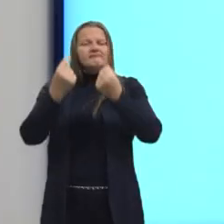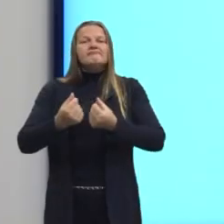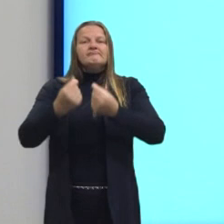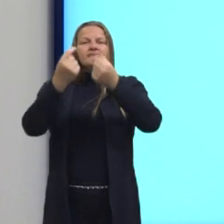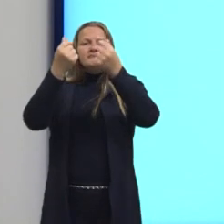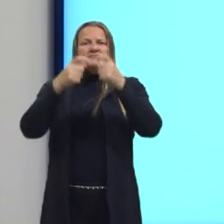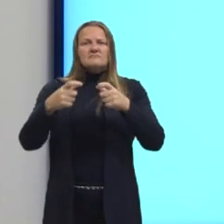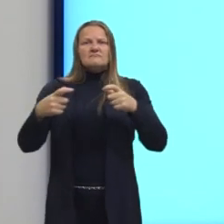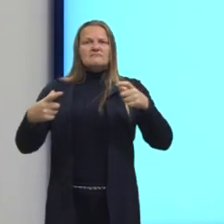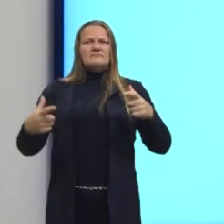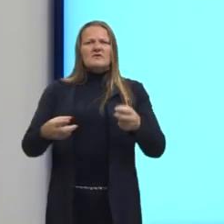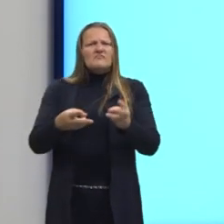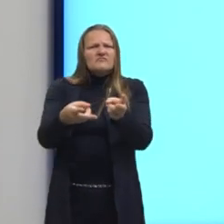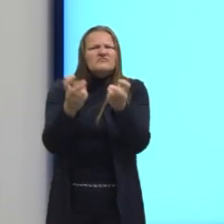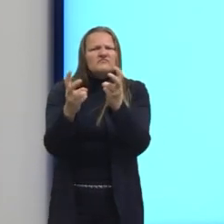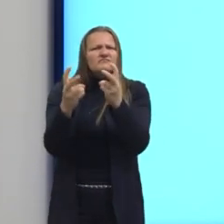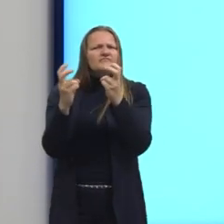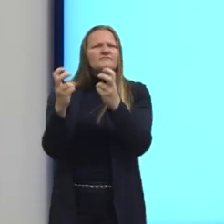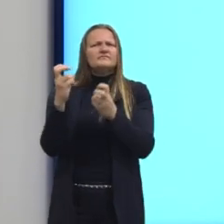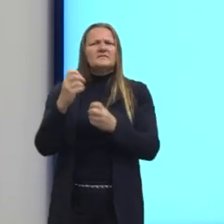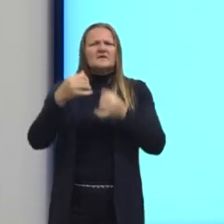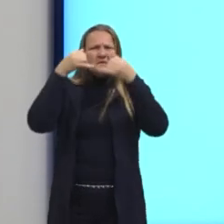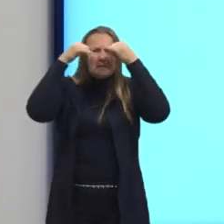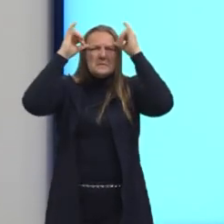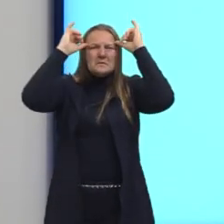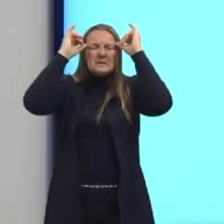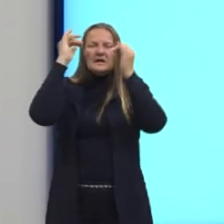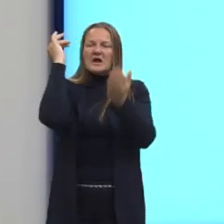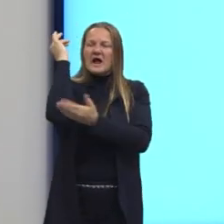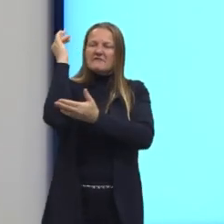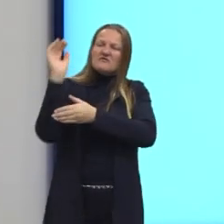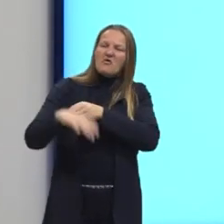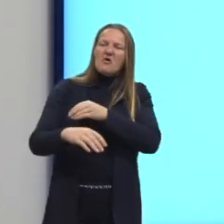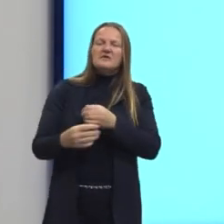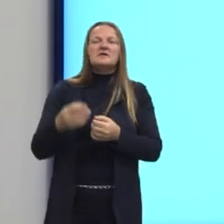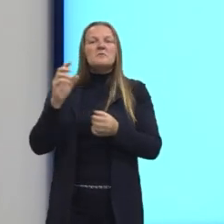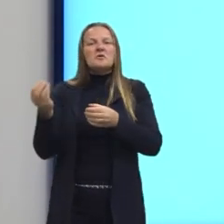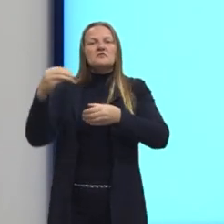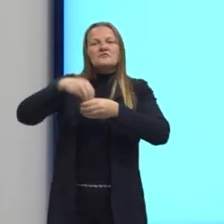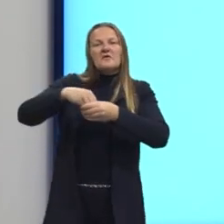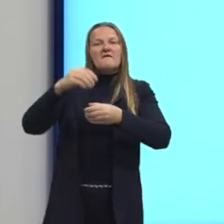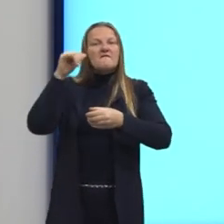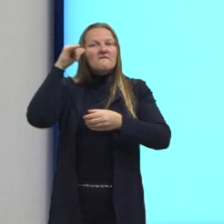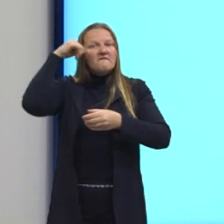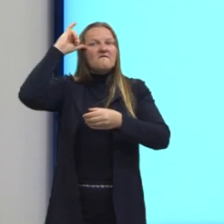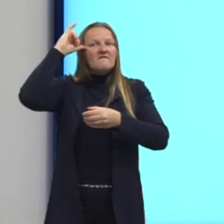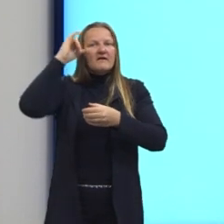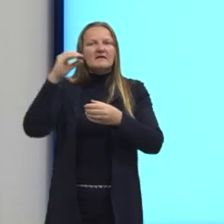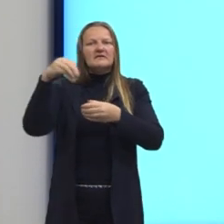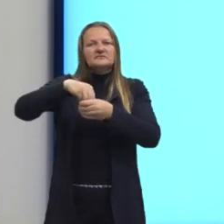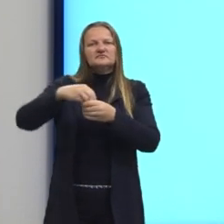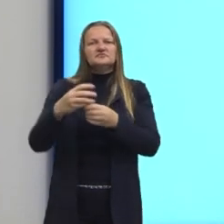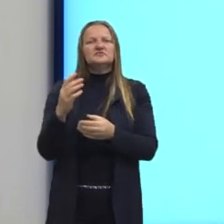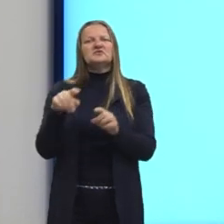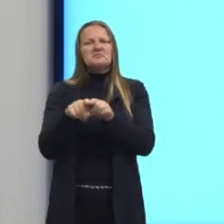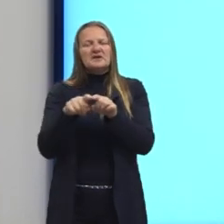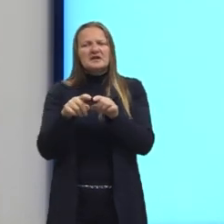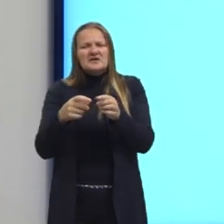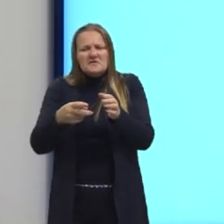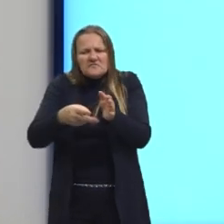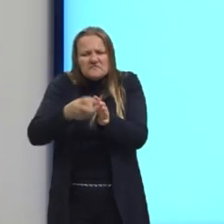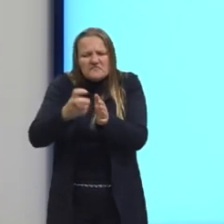lá na exploração agropecuária, extração ilegal de madeira e também de garimpos. As